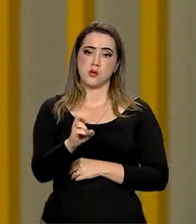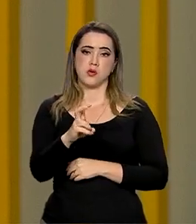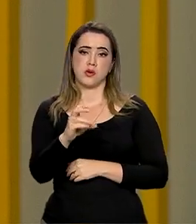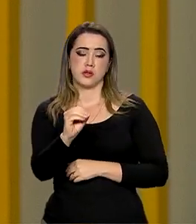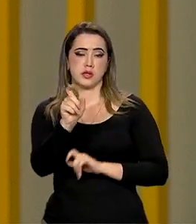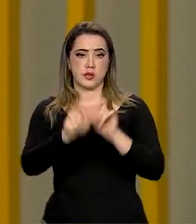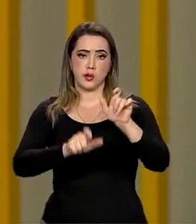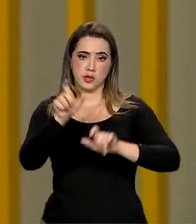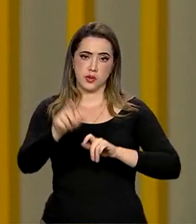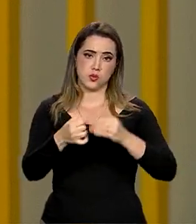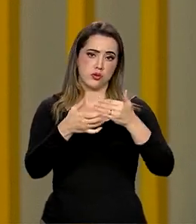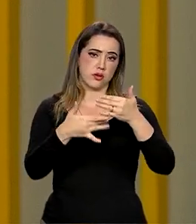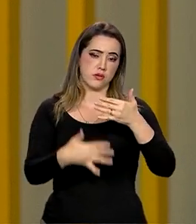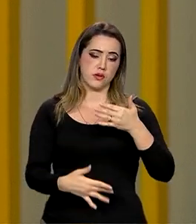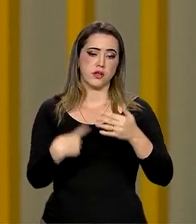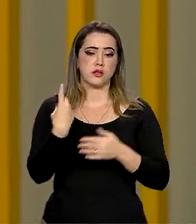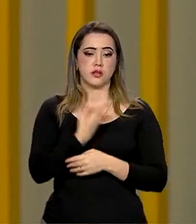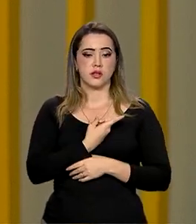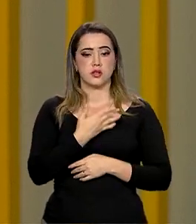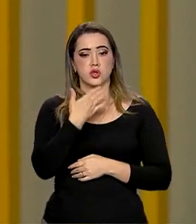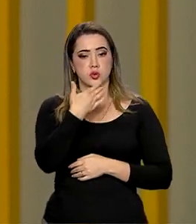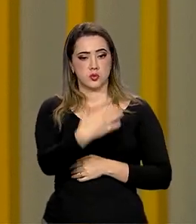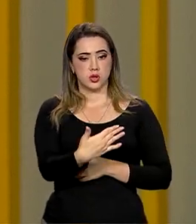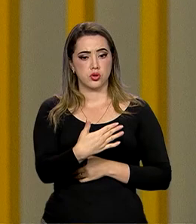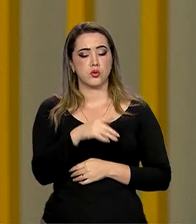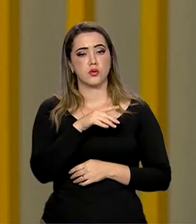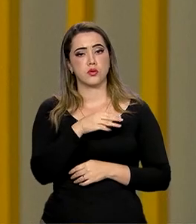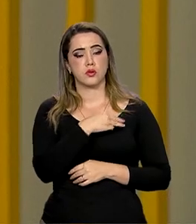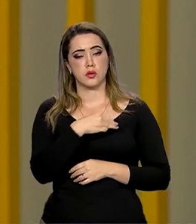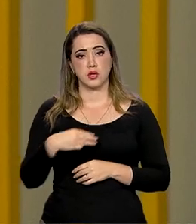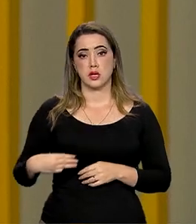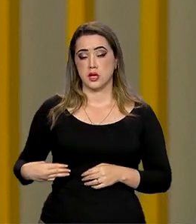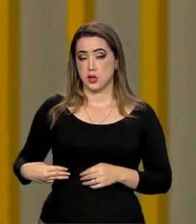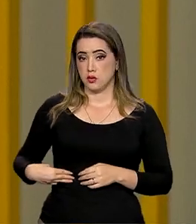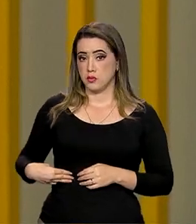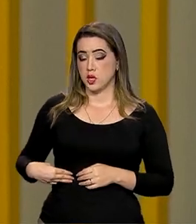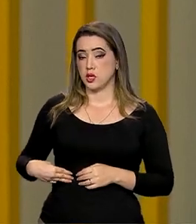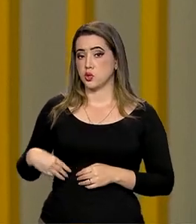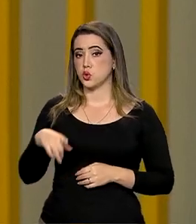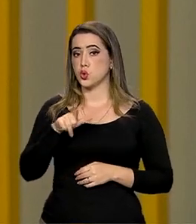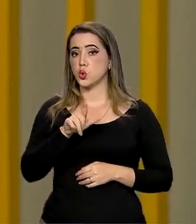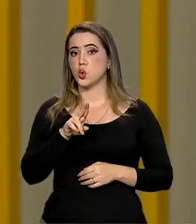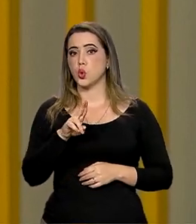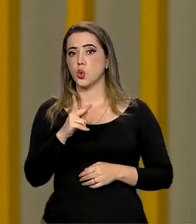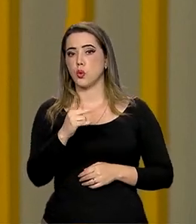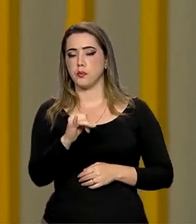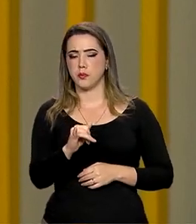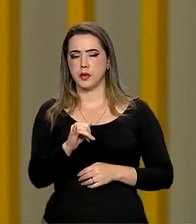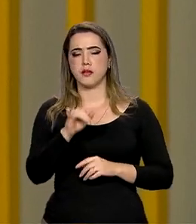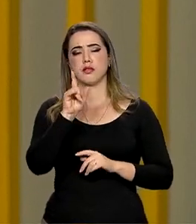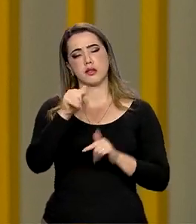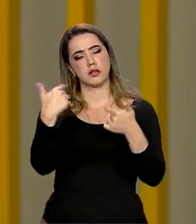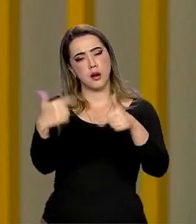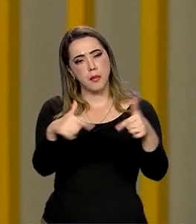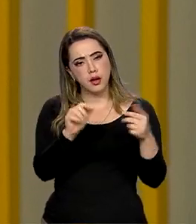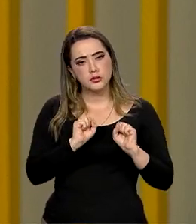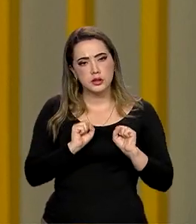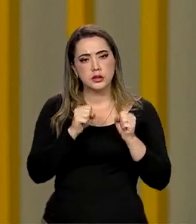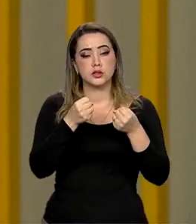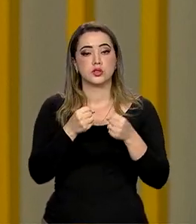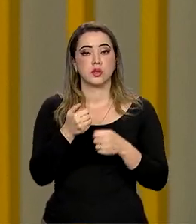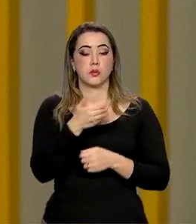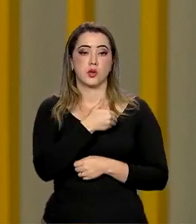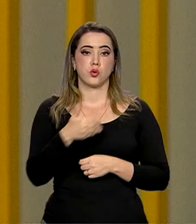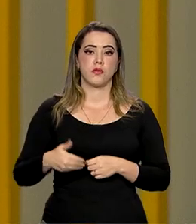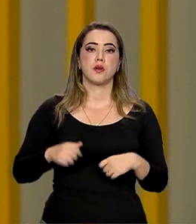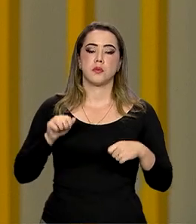1.900, nós fizemos o pedido. E o ministro Carlos Lupe tem feito bastante força, bastante energia para que o governo